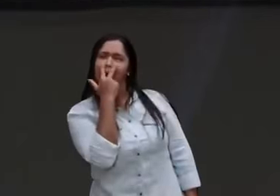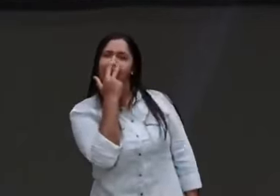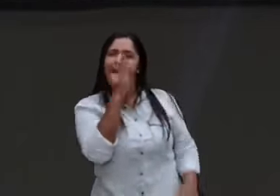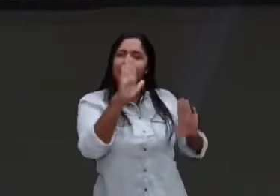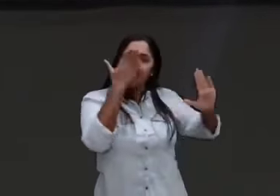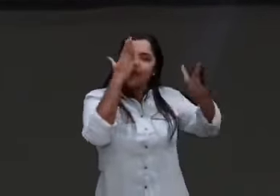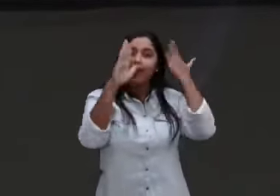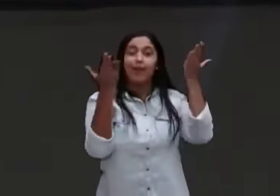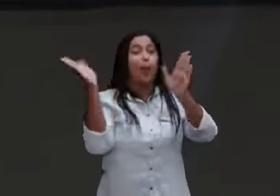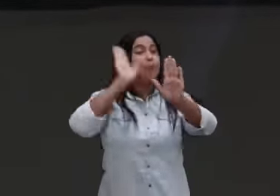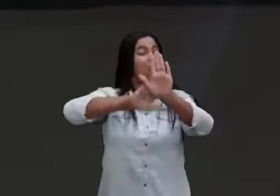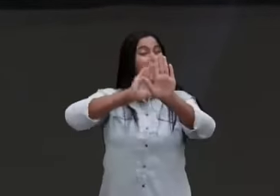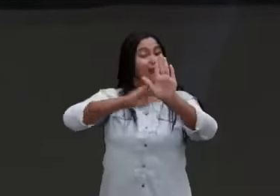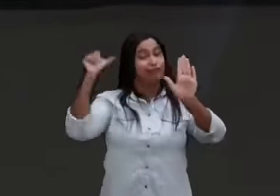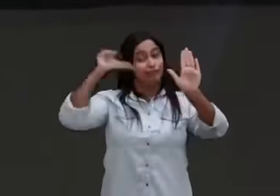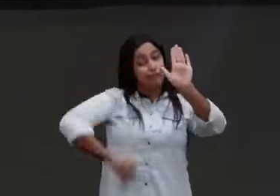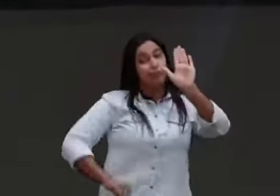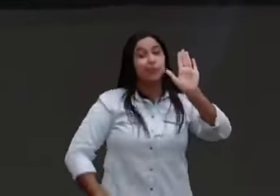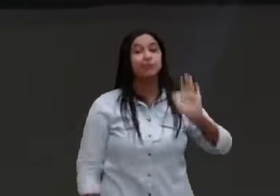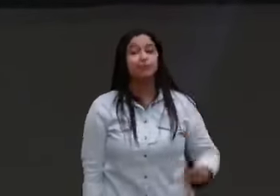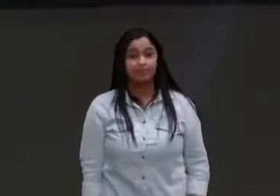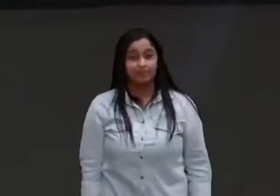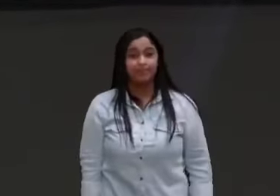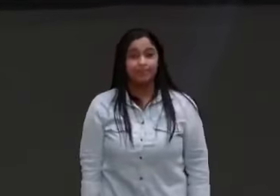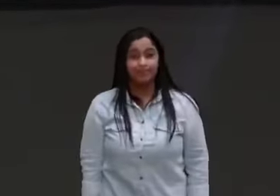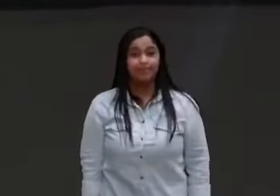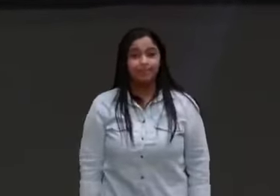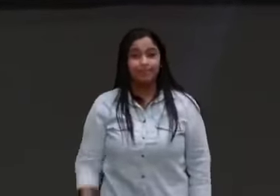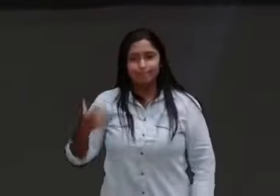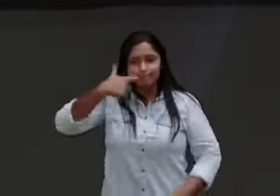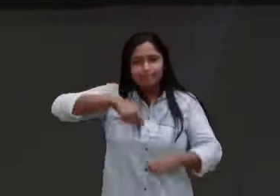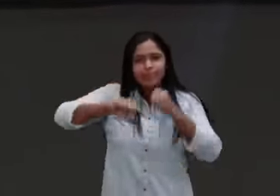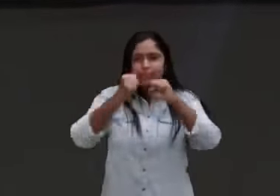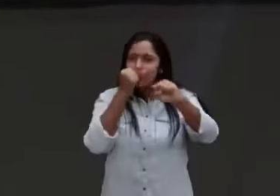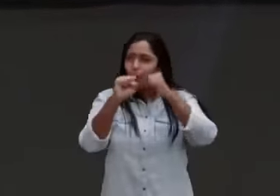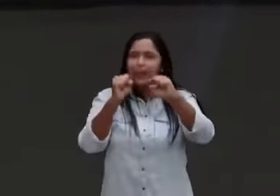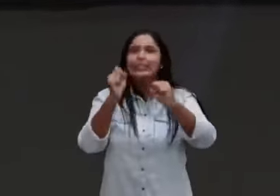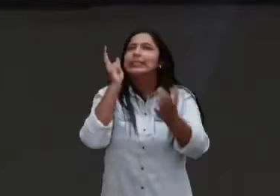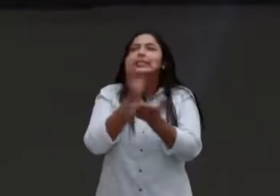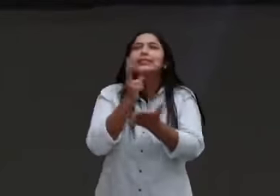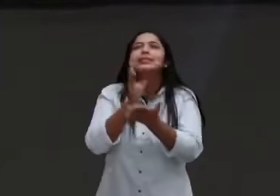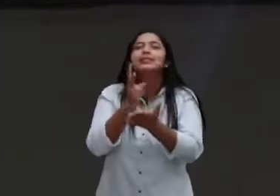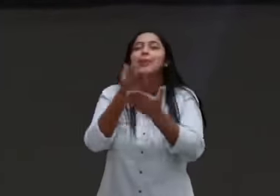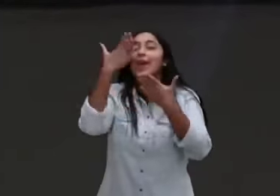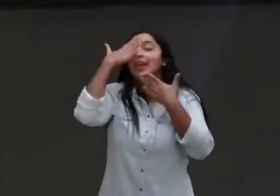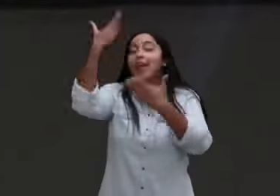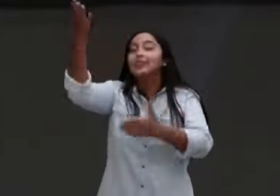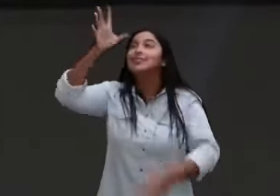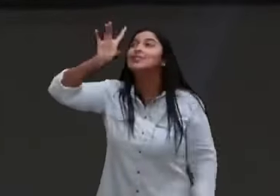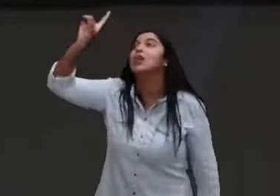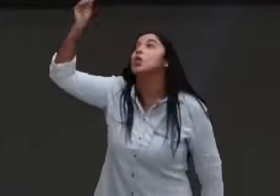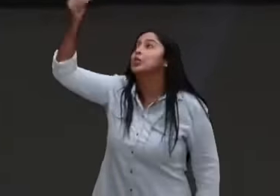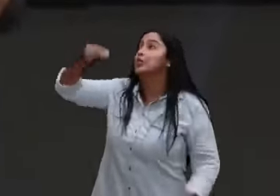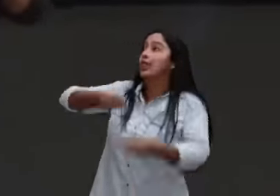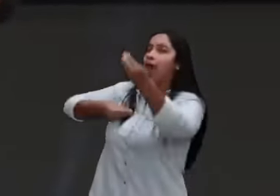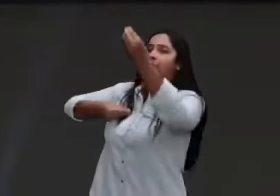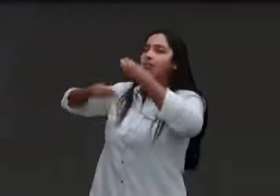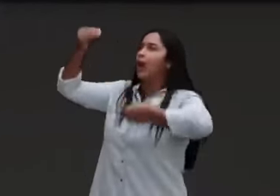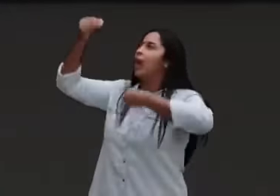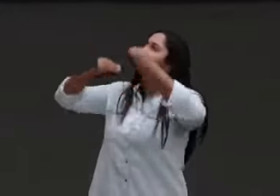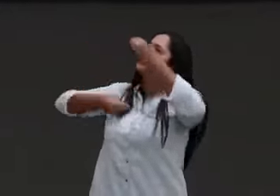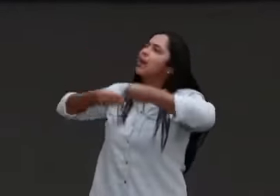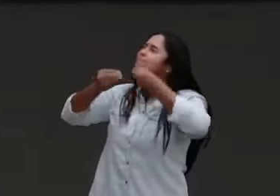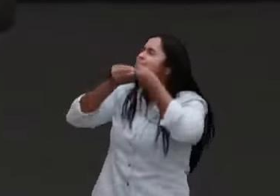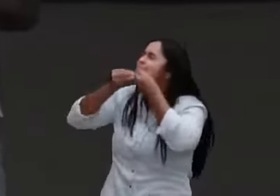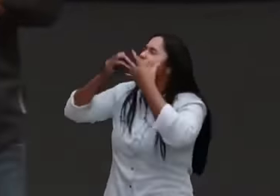o salmista, ele tem gratidão a Deus, por tudo que recebeu, deixa eu te falar, nascer no Brasil é um privilégio, pastor,